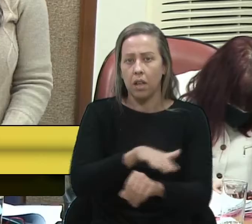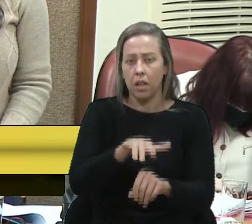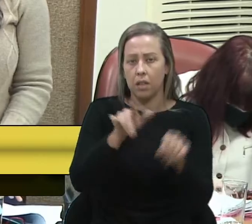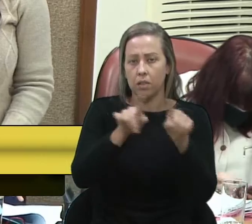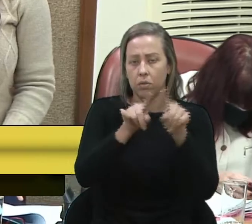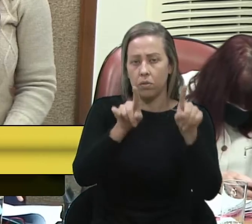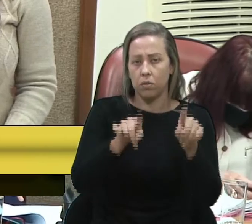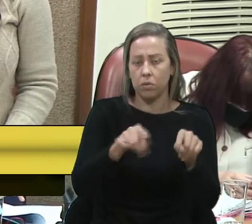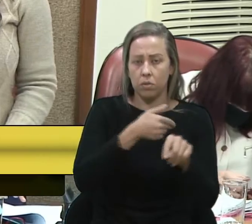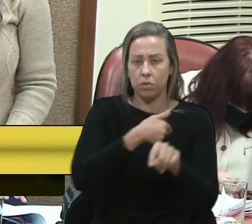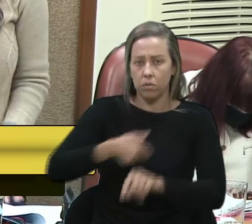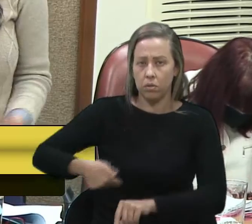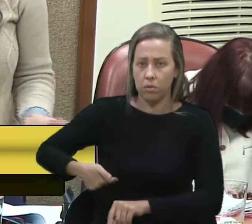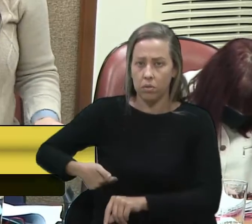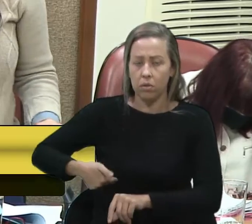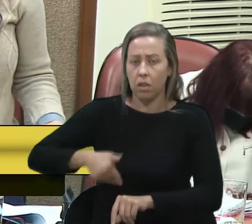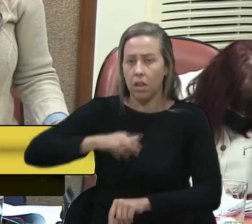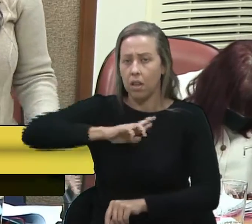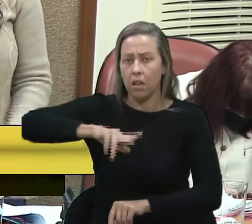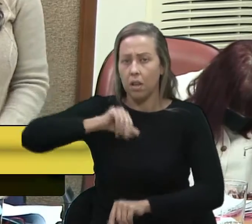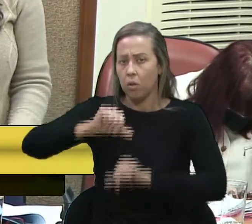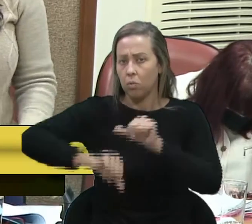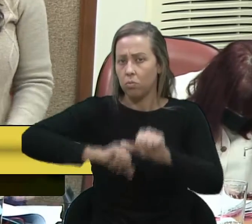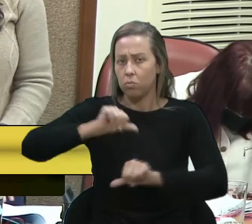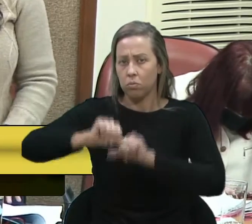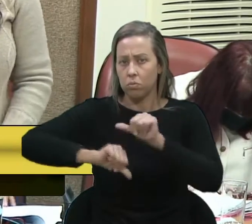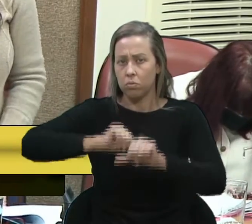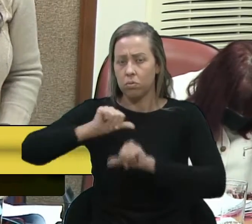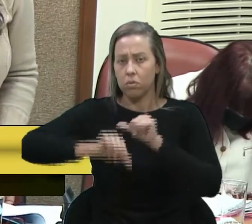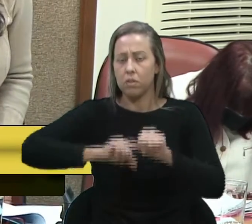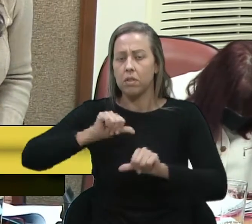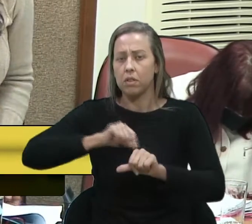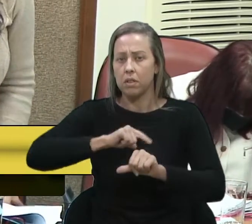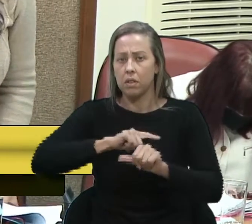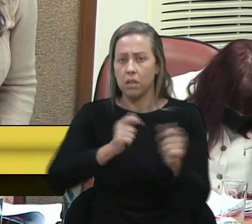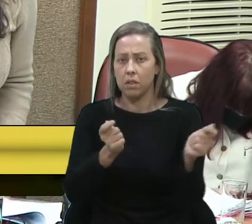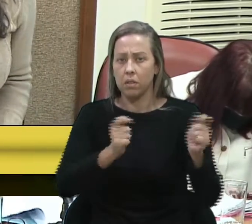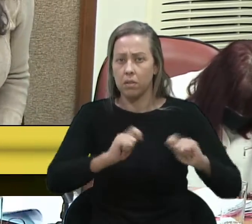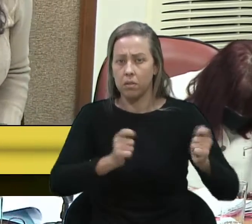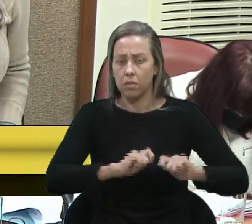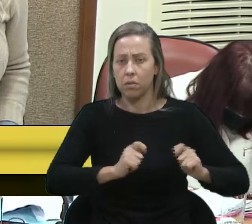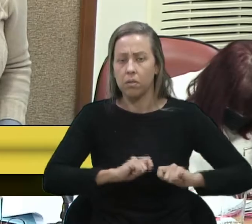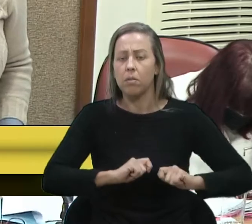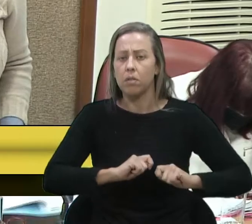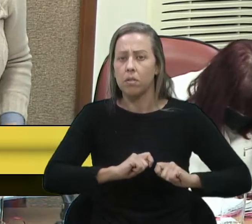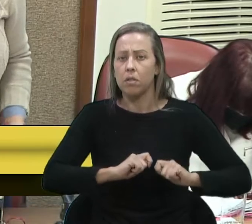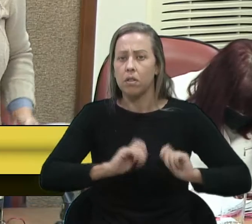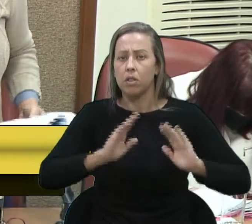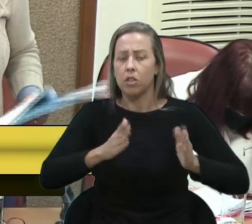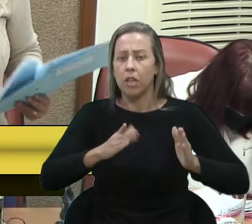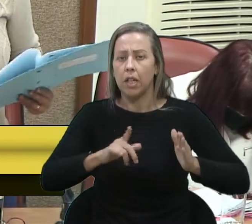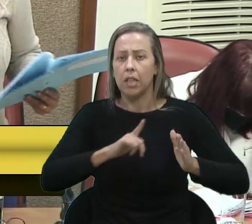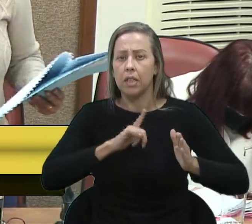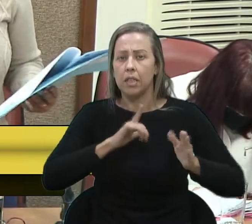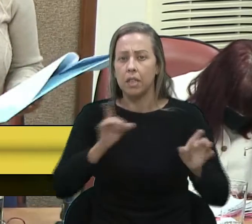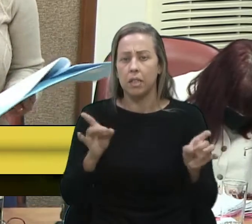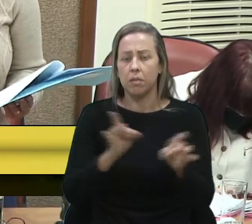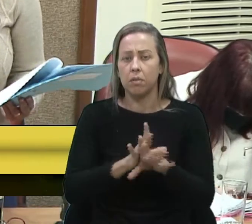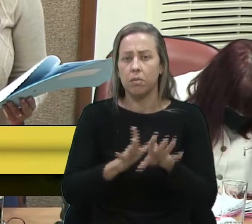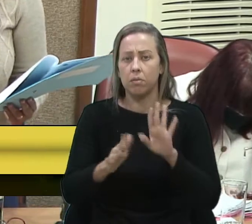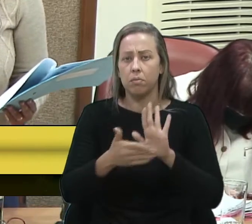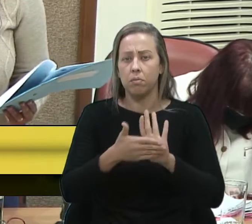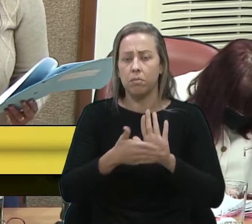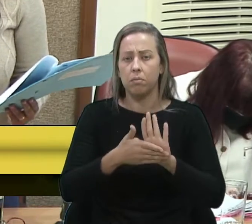meio que não muda muito, ele traz as mesmas condições, as mesmas condições que já estão dadas para serviço público.